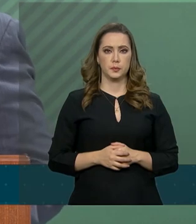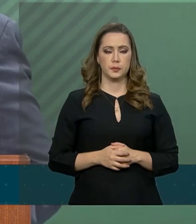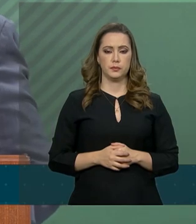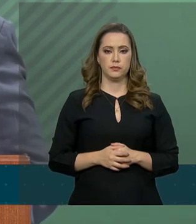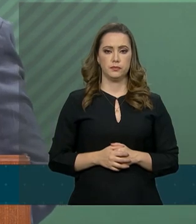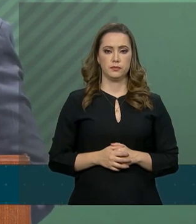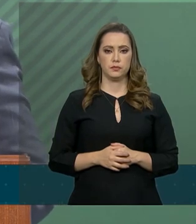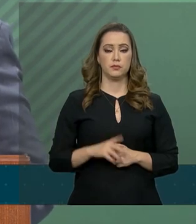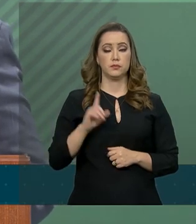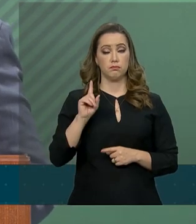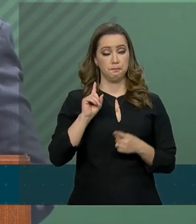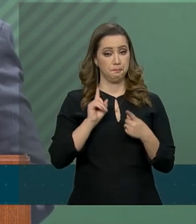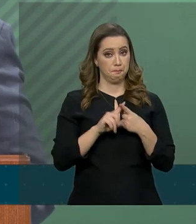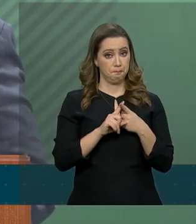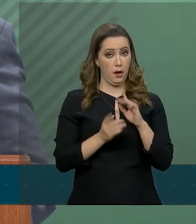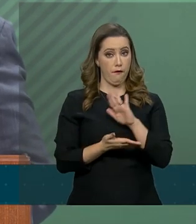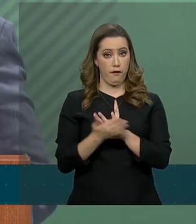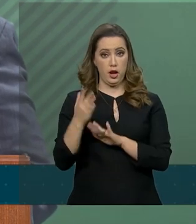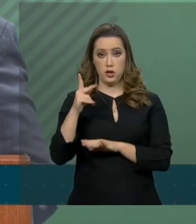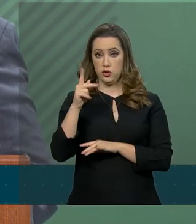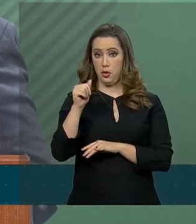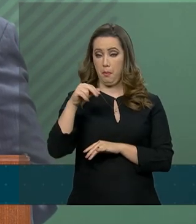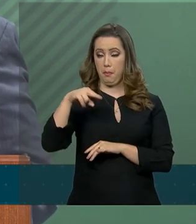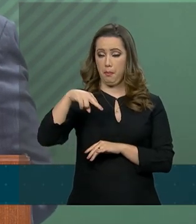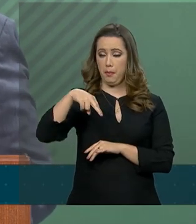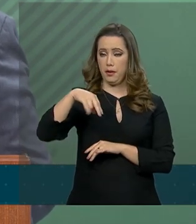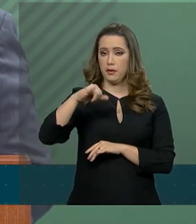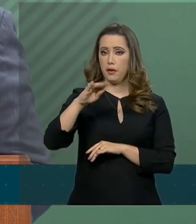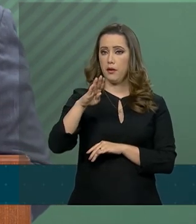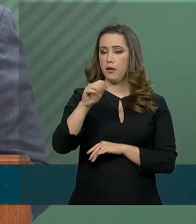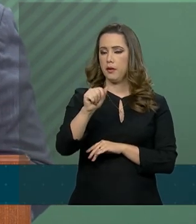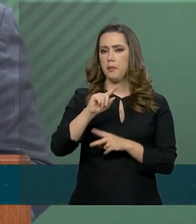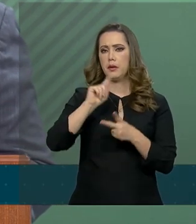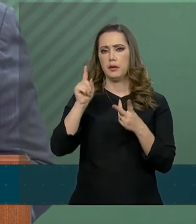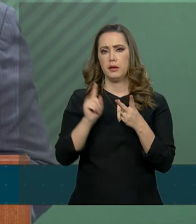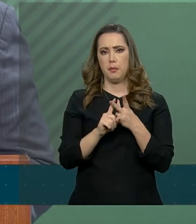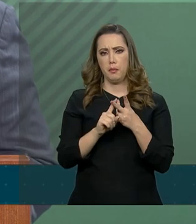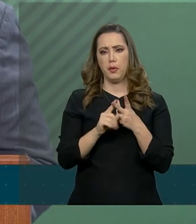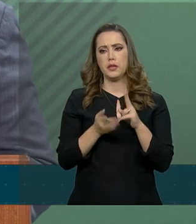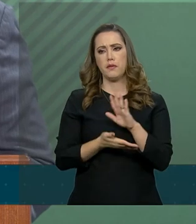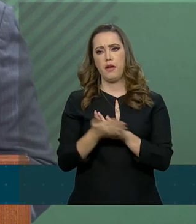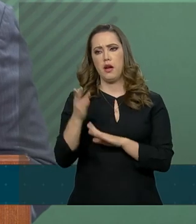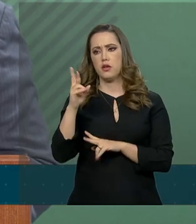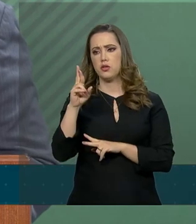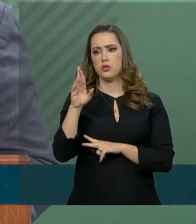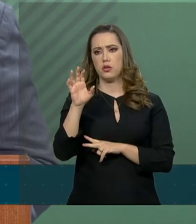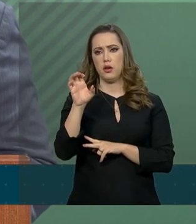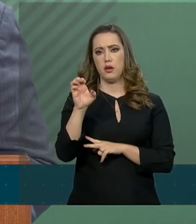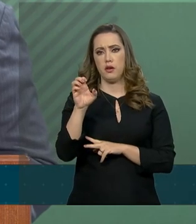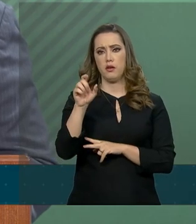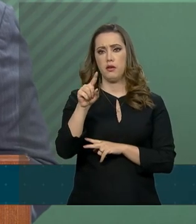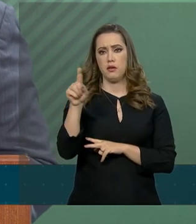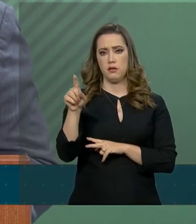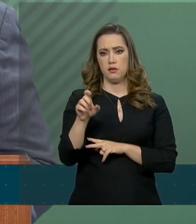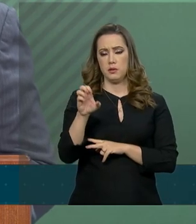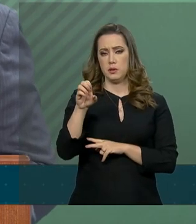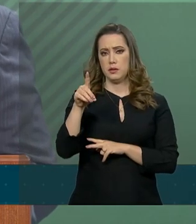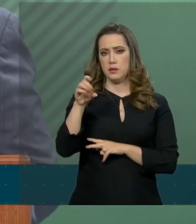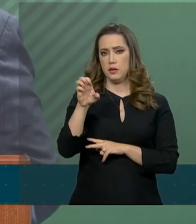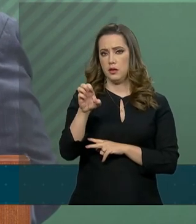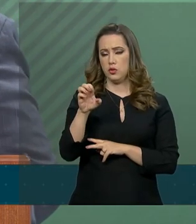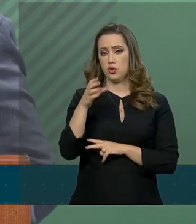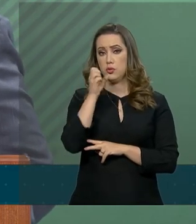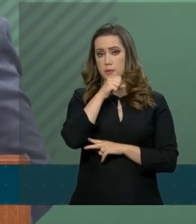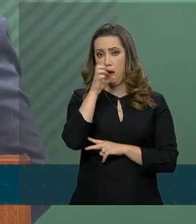nós temos a parnaíba. nós temos uma viagem à Resende no sábado e após a viagem à